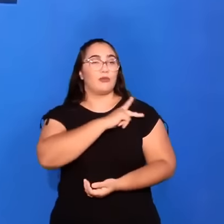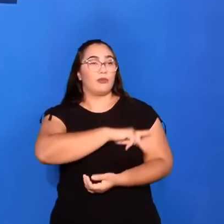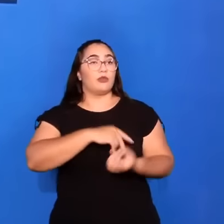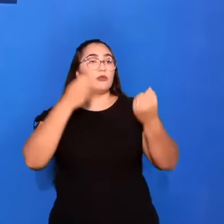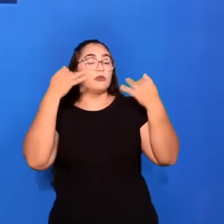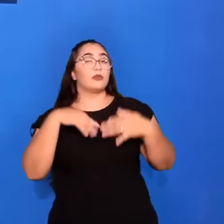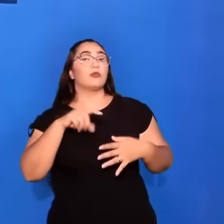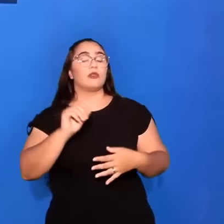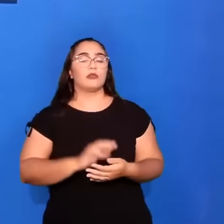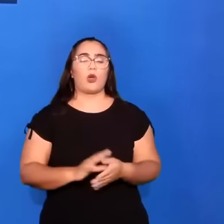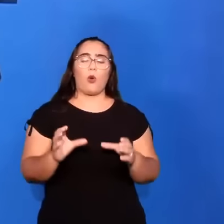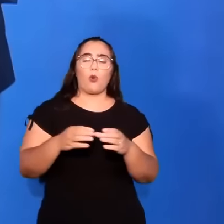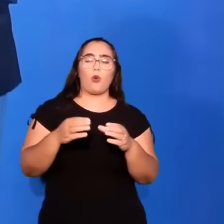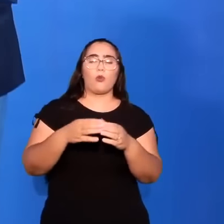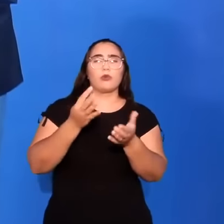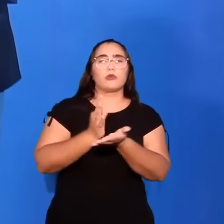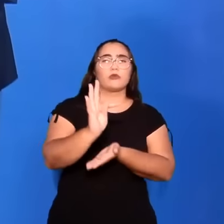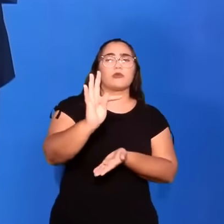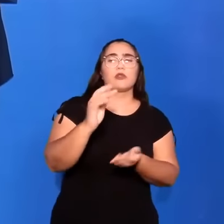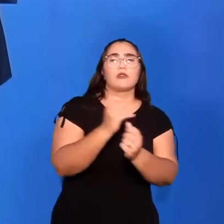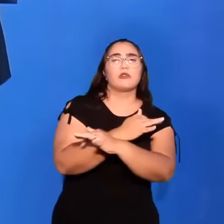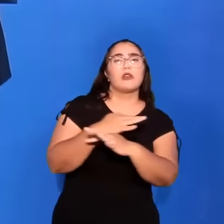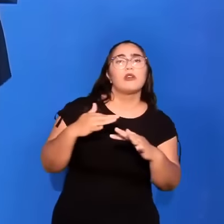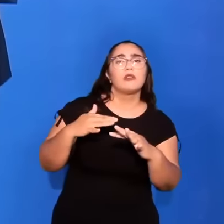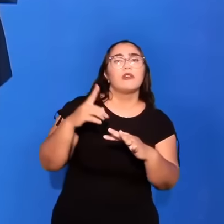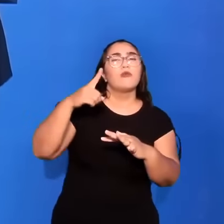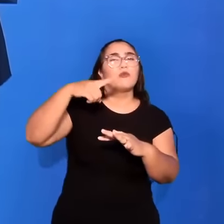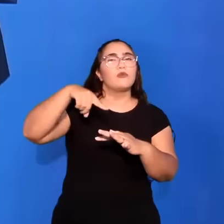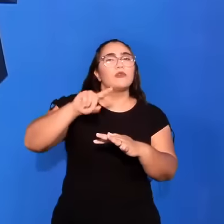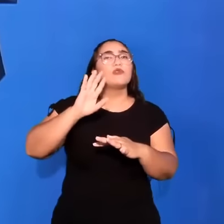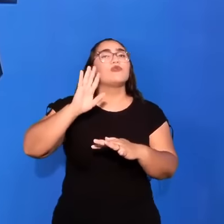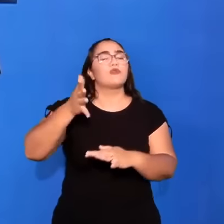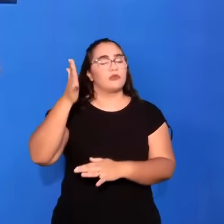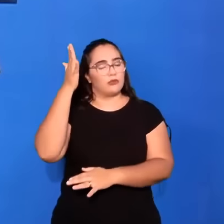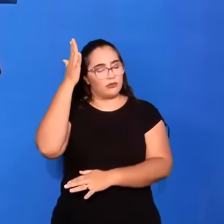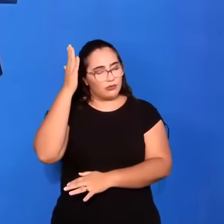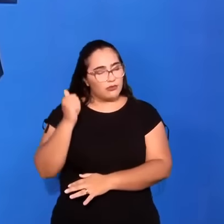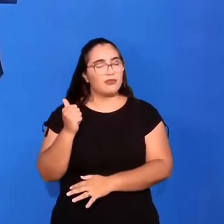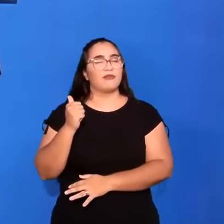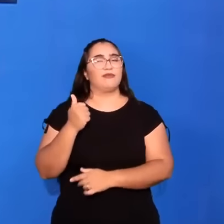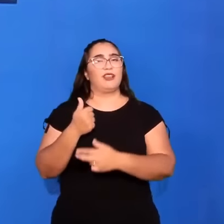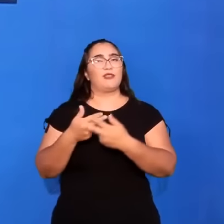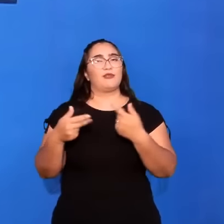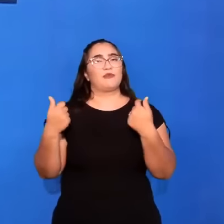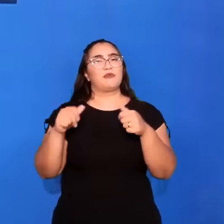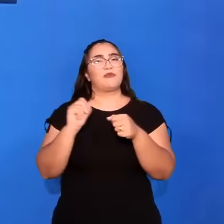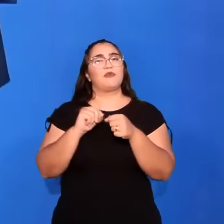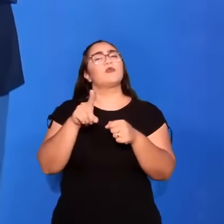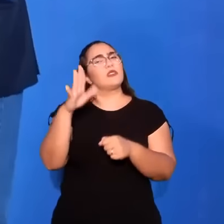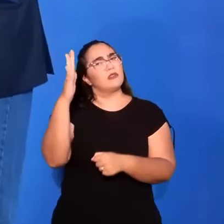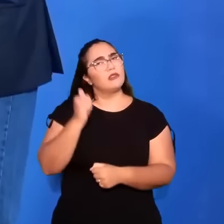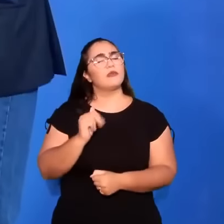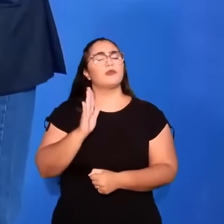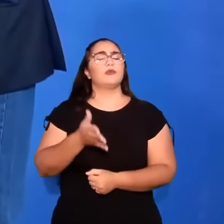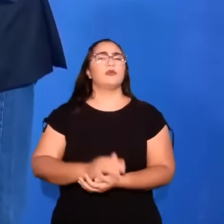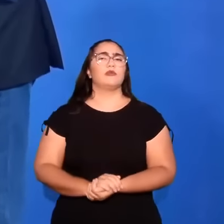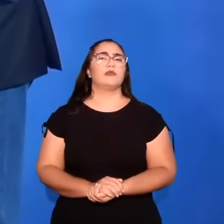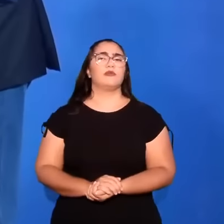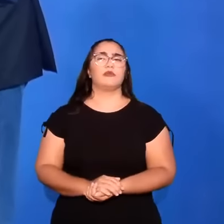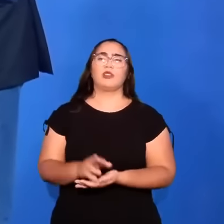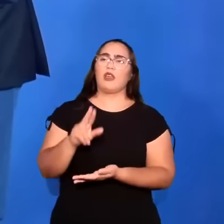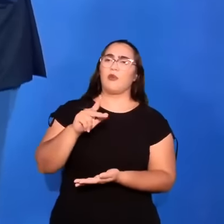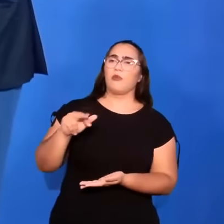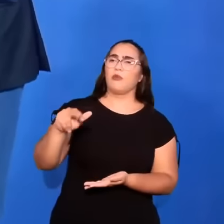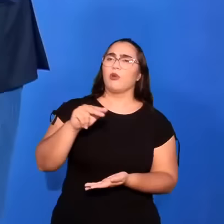aqui. Tessalonicenses. Vocês já sabem. O que devem fazer. O Queridos